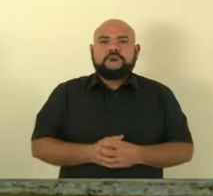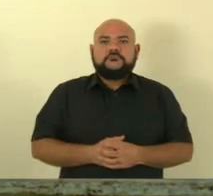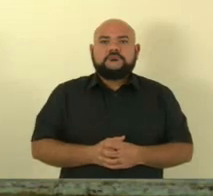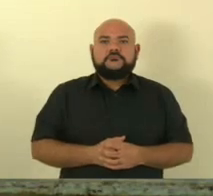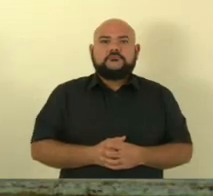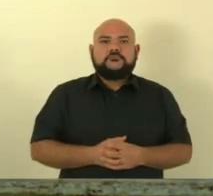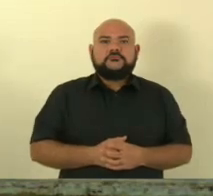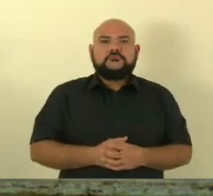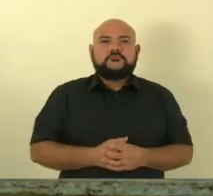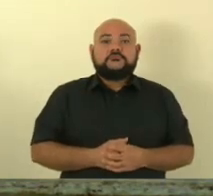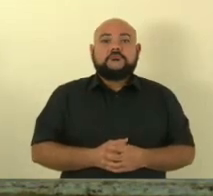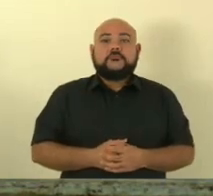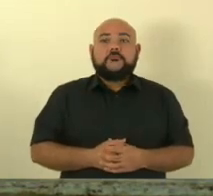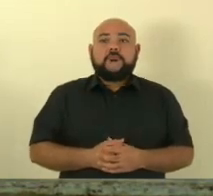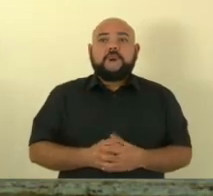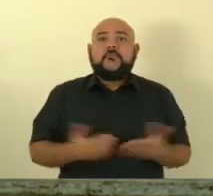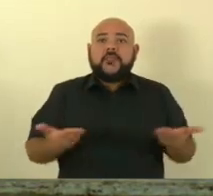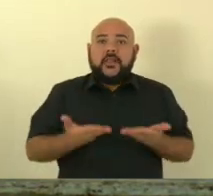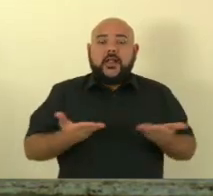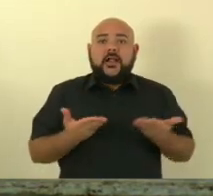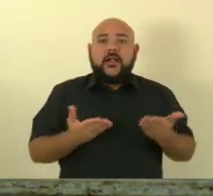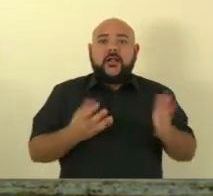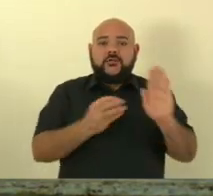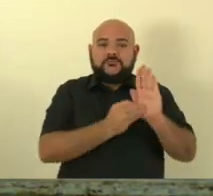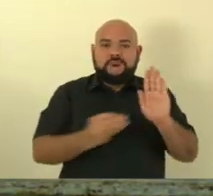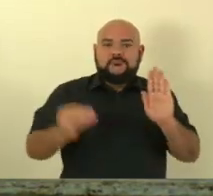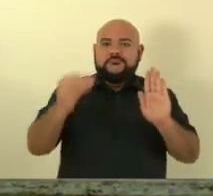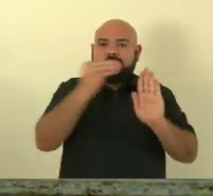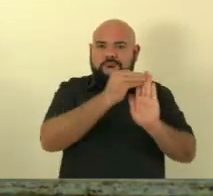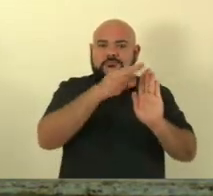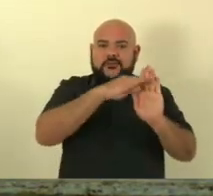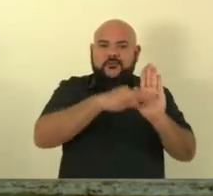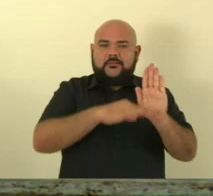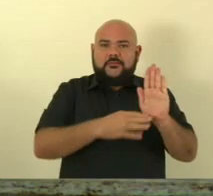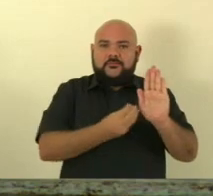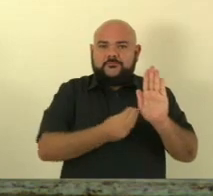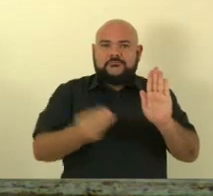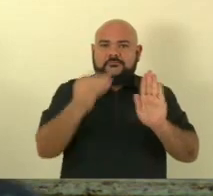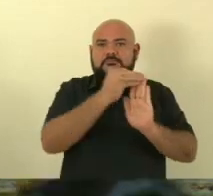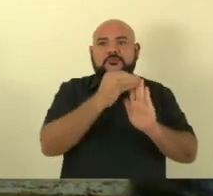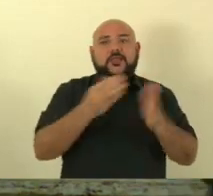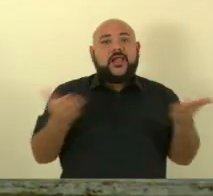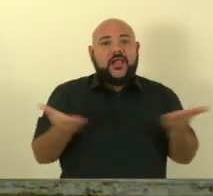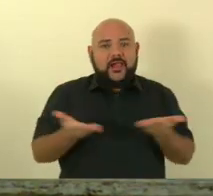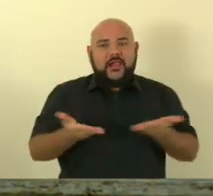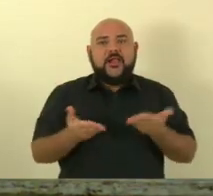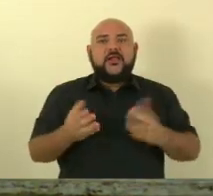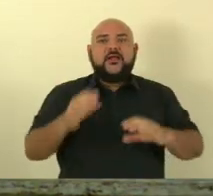Faremos agora a inversão da pauta e passaremos agora a fase das comunicações.